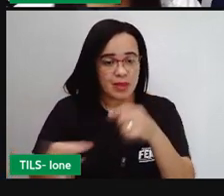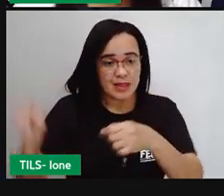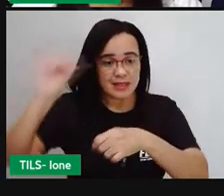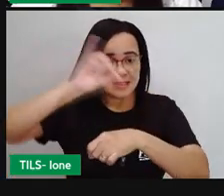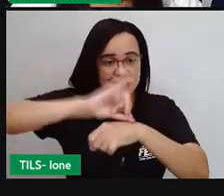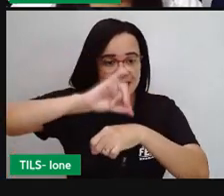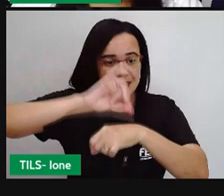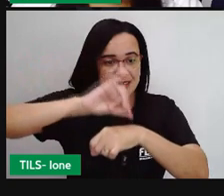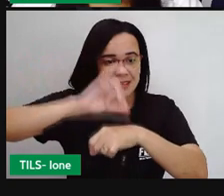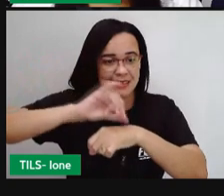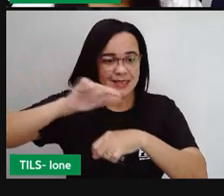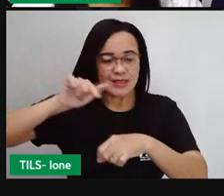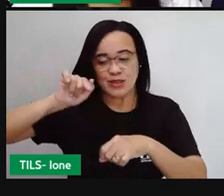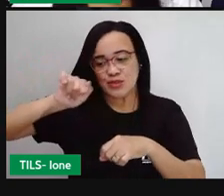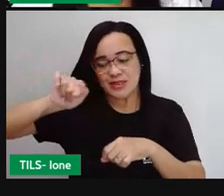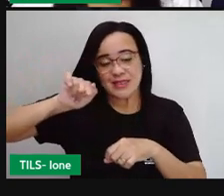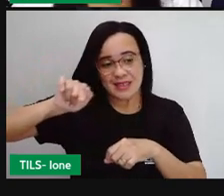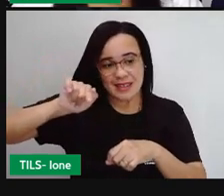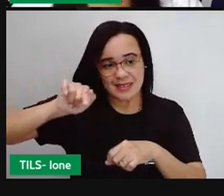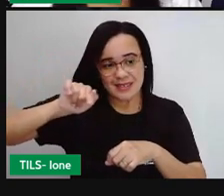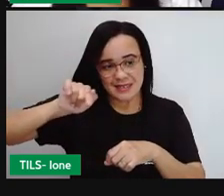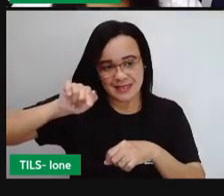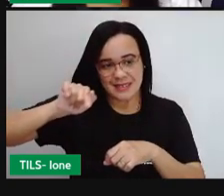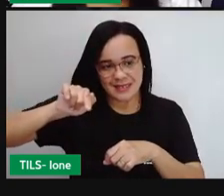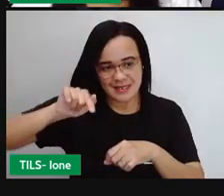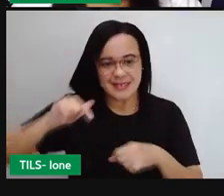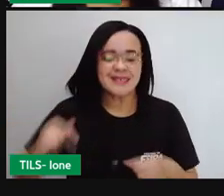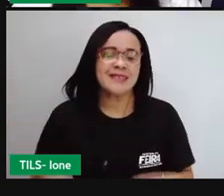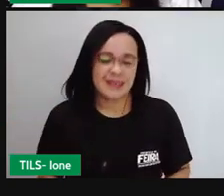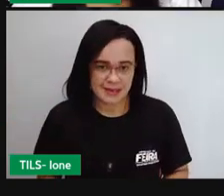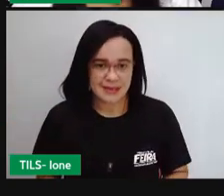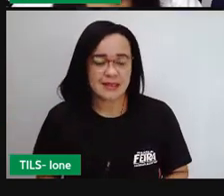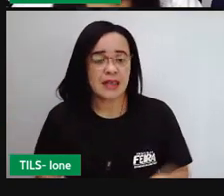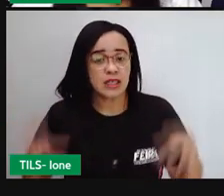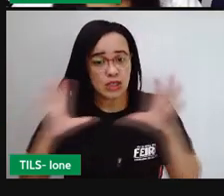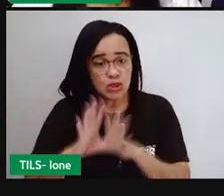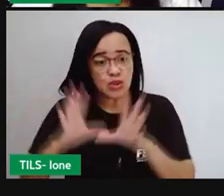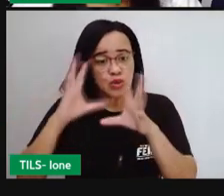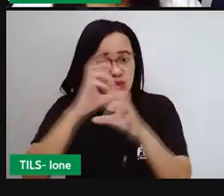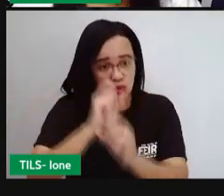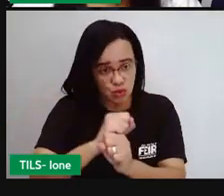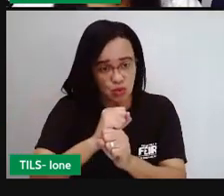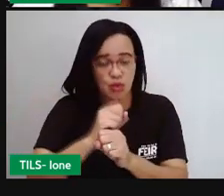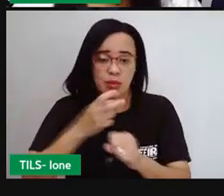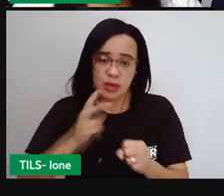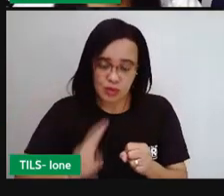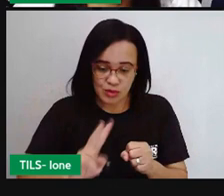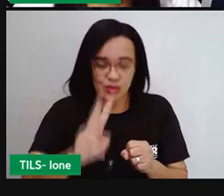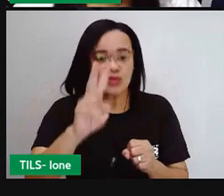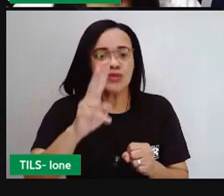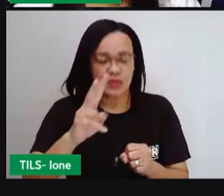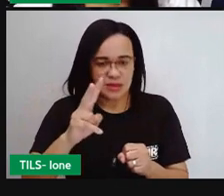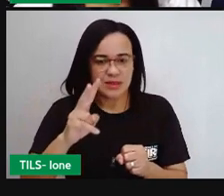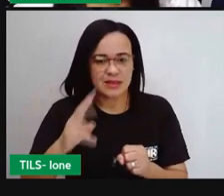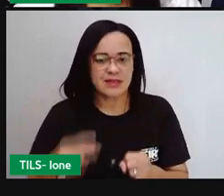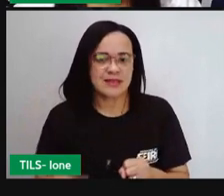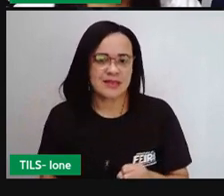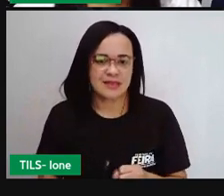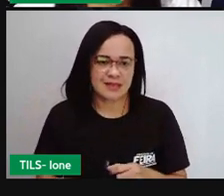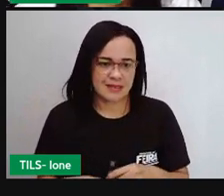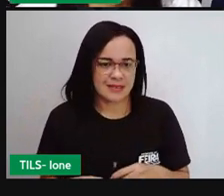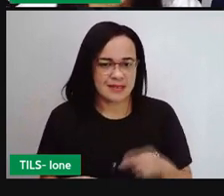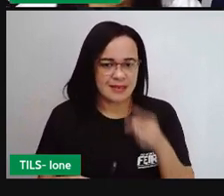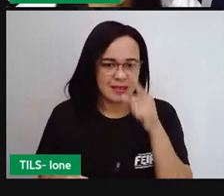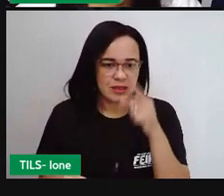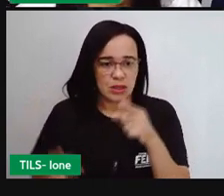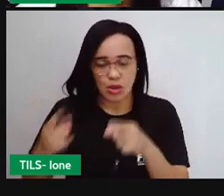Eu posso já somar ele agora e aí continuar a soma, não é? Então, ó, o 1 que subiu, não foi? E foi aí porque ele